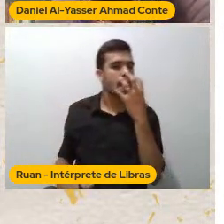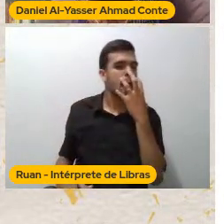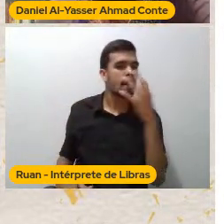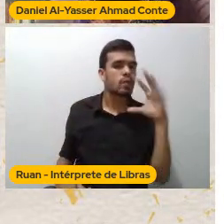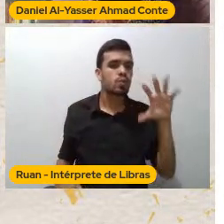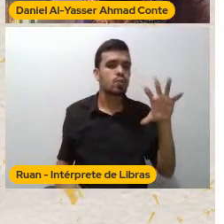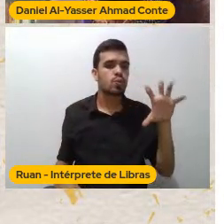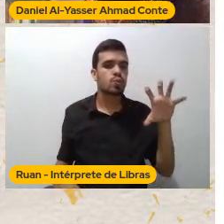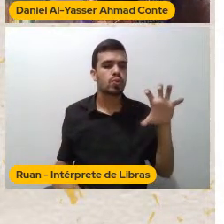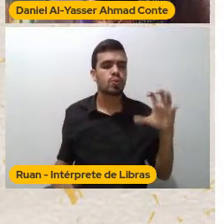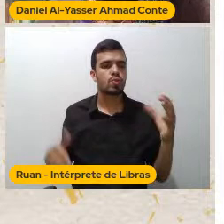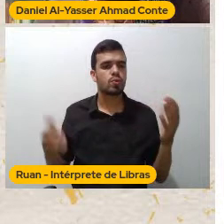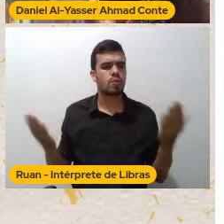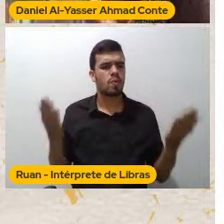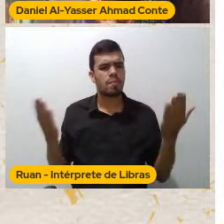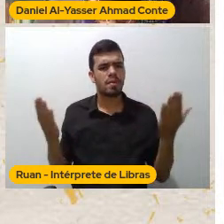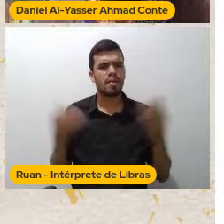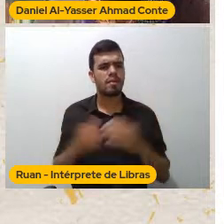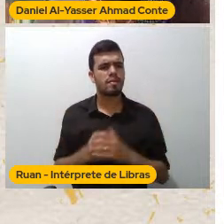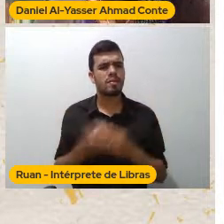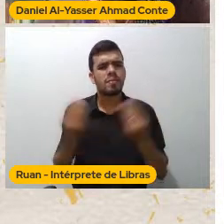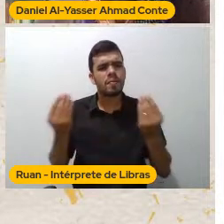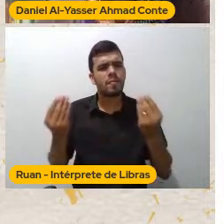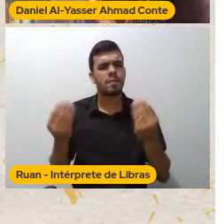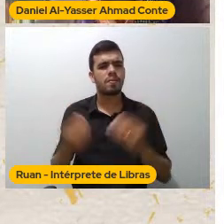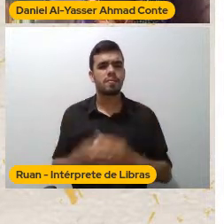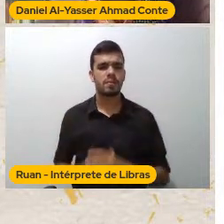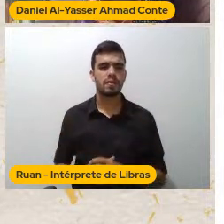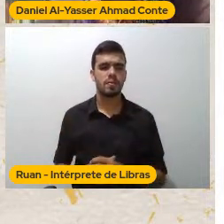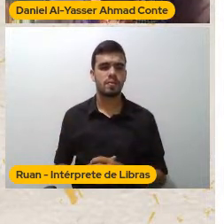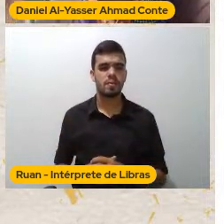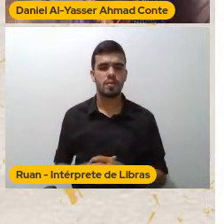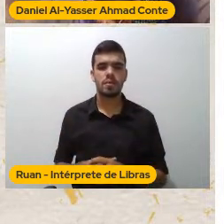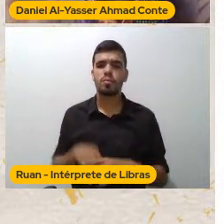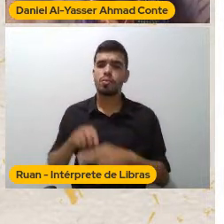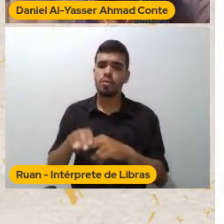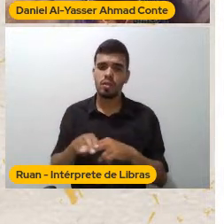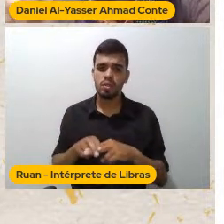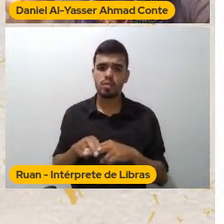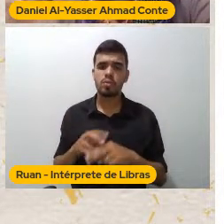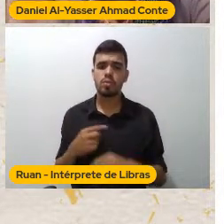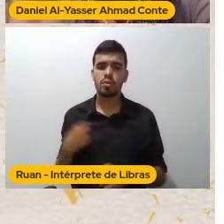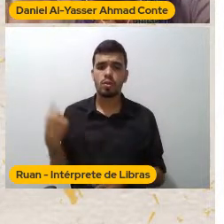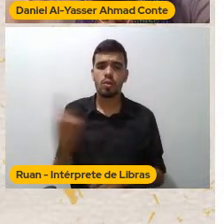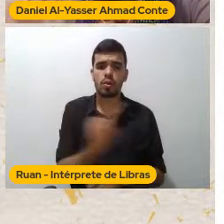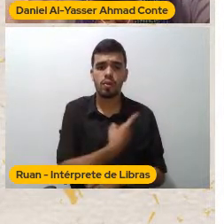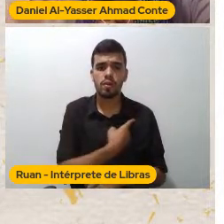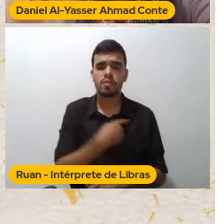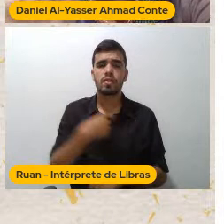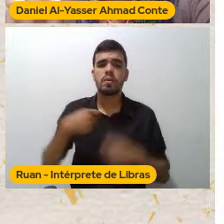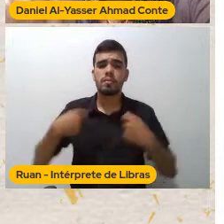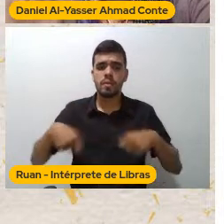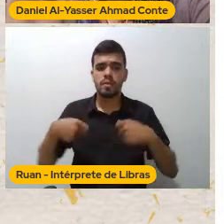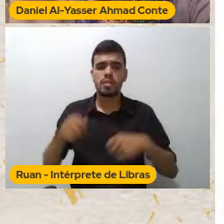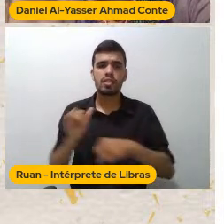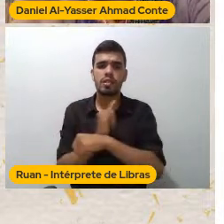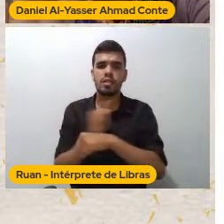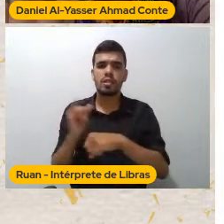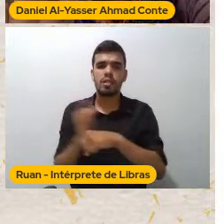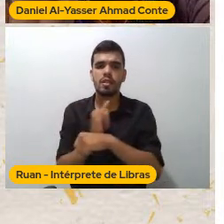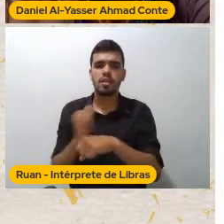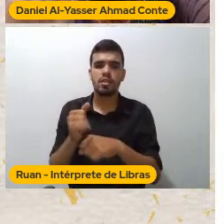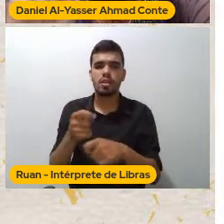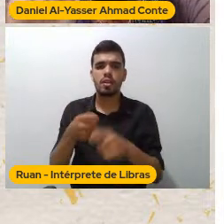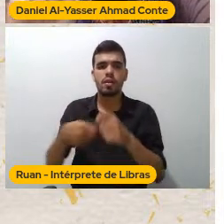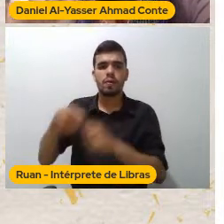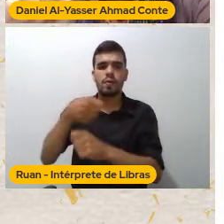outro lugar Queridos colegas Que nós tenhamos As estratégias econômicas As estratégias